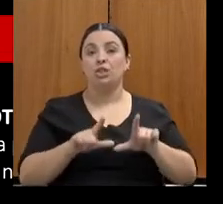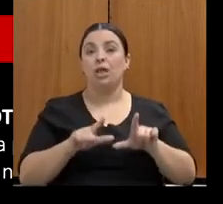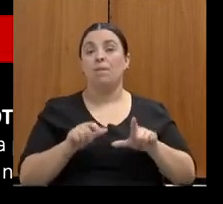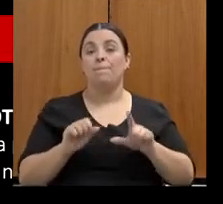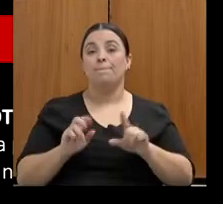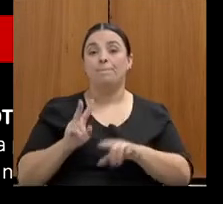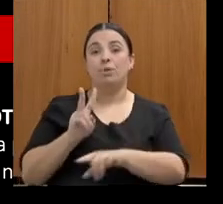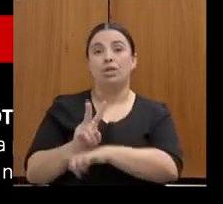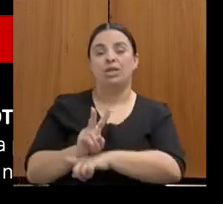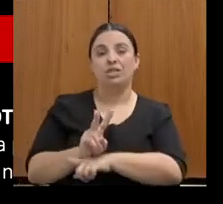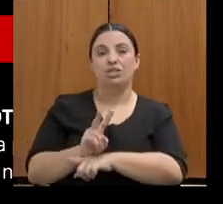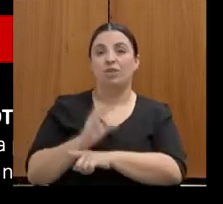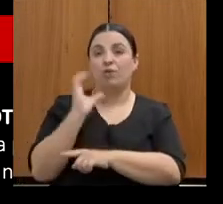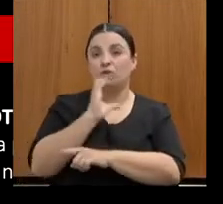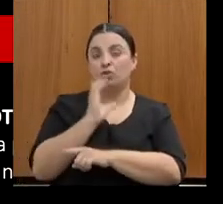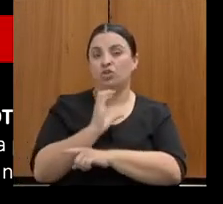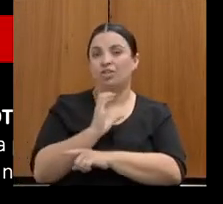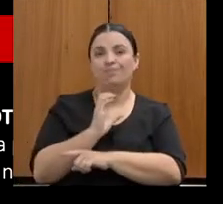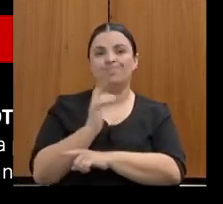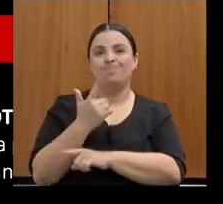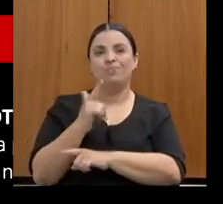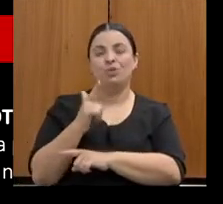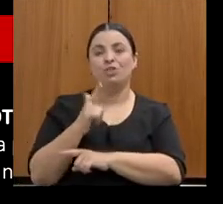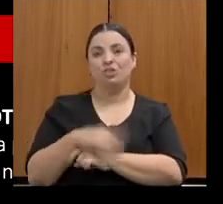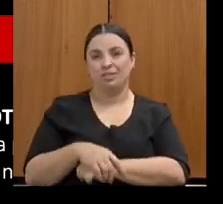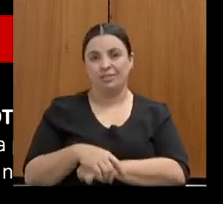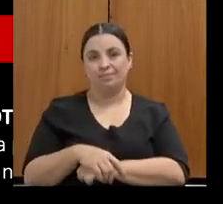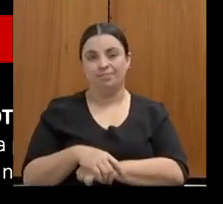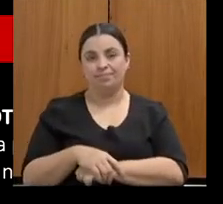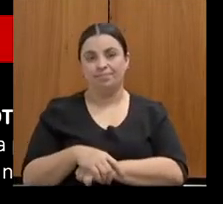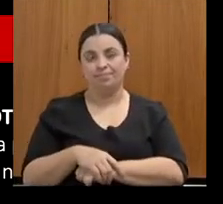em seu favor. Então, percebam que,